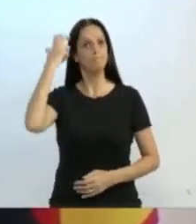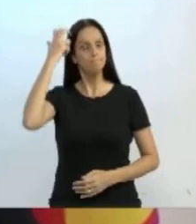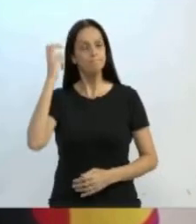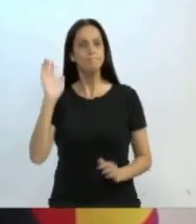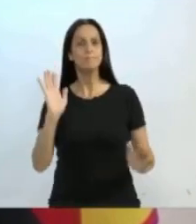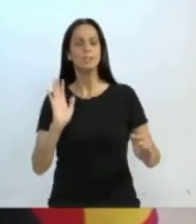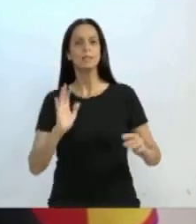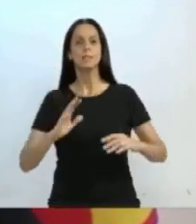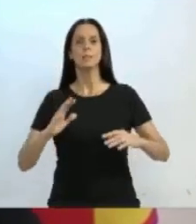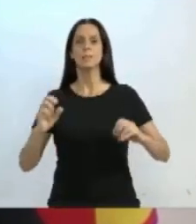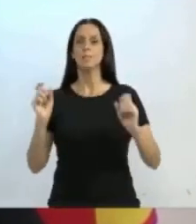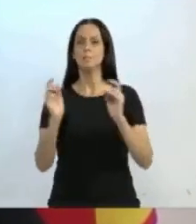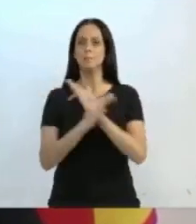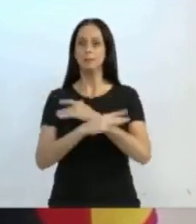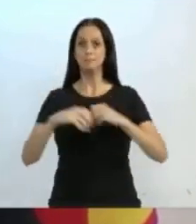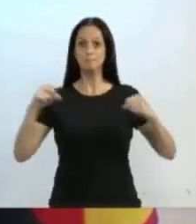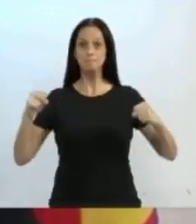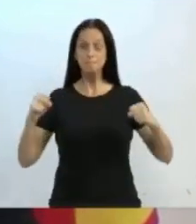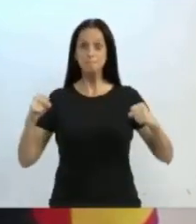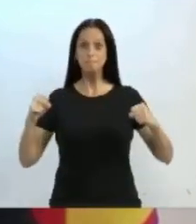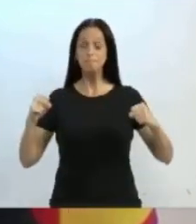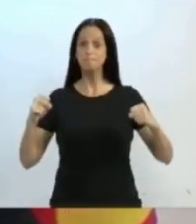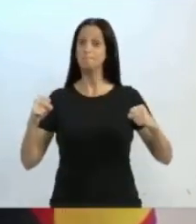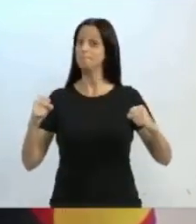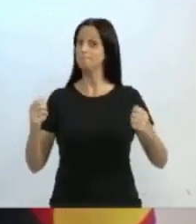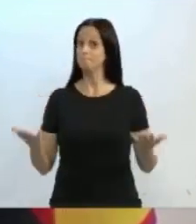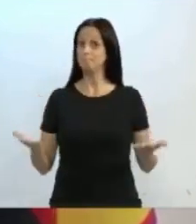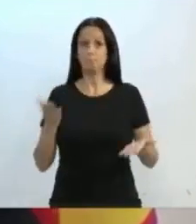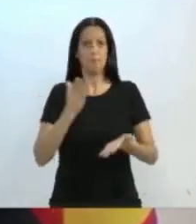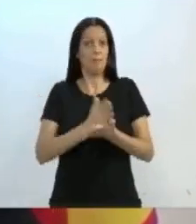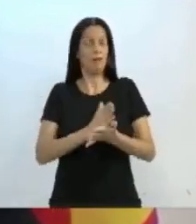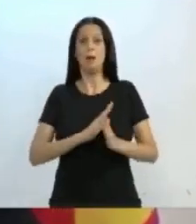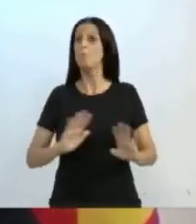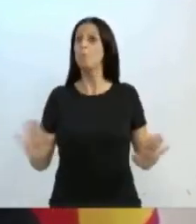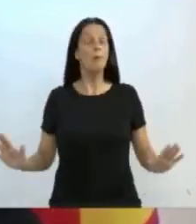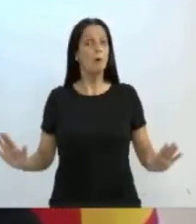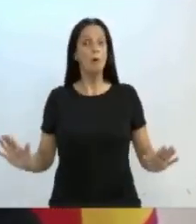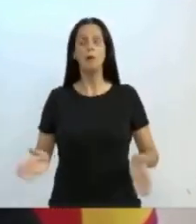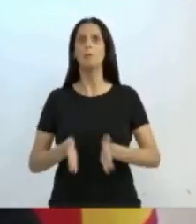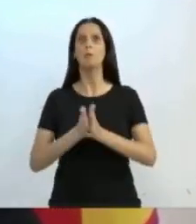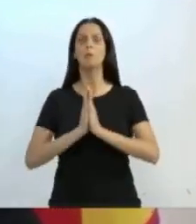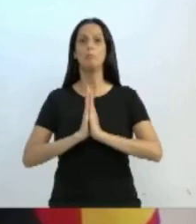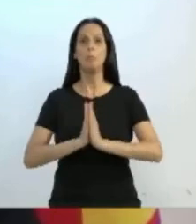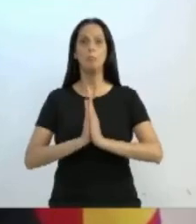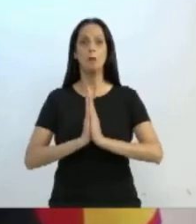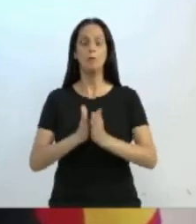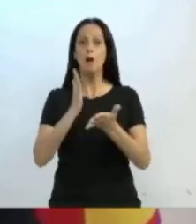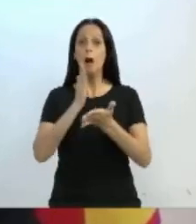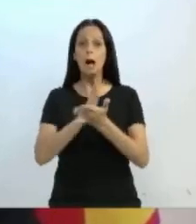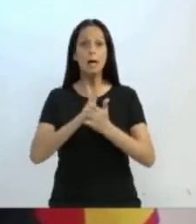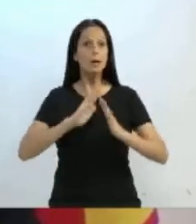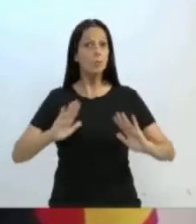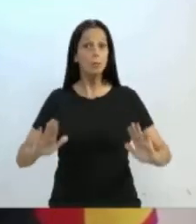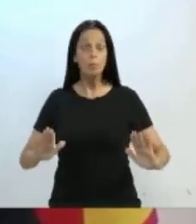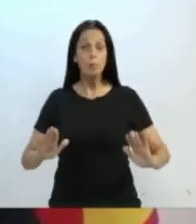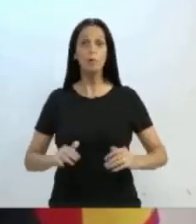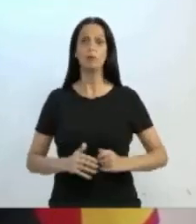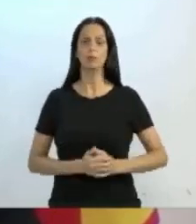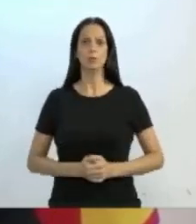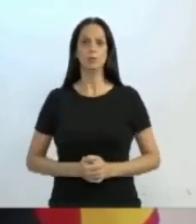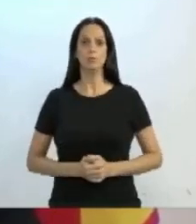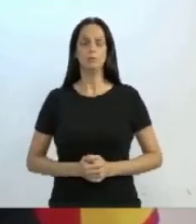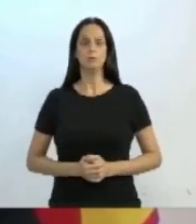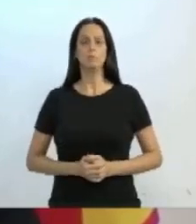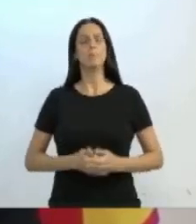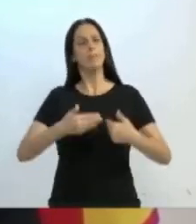líder do governo, vereador Marcelo Lazarim, acabou. Por favor, acabou. Vamos deixar